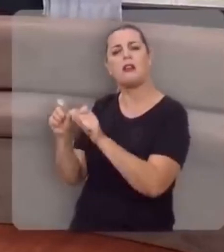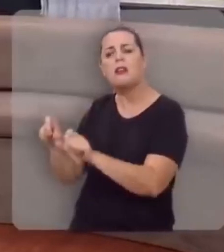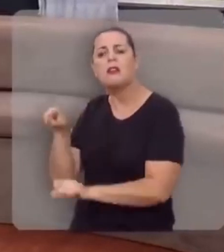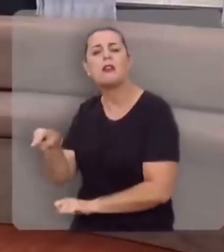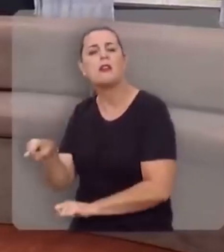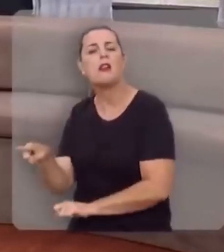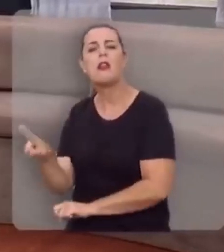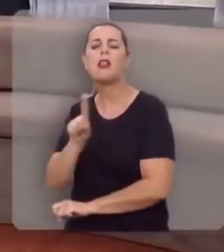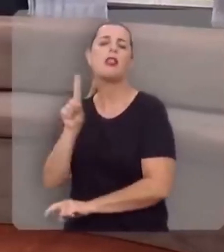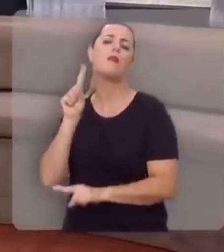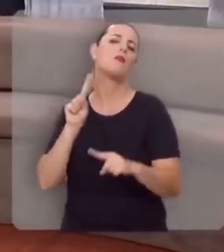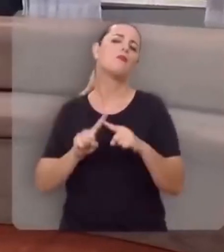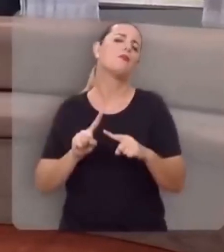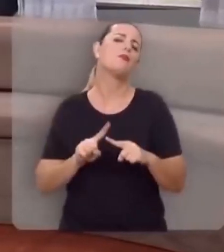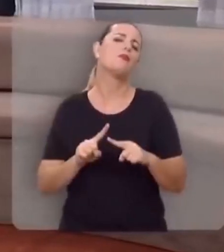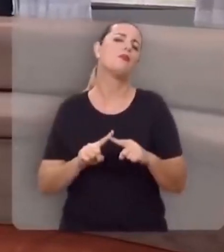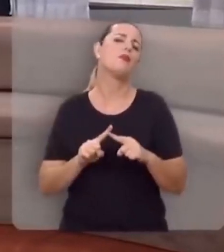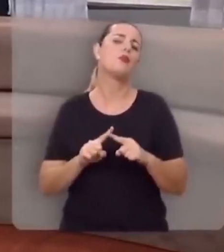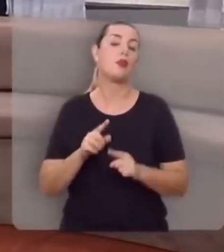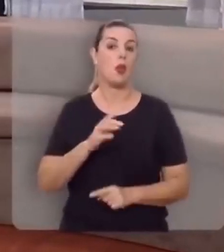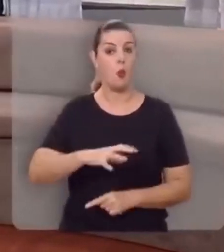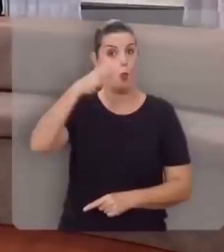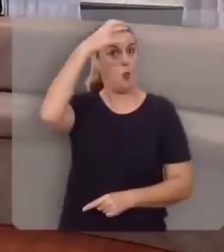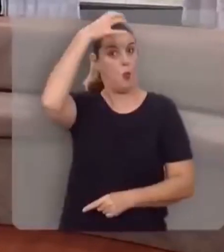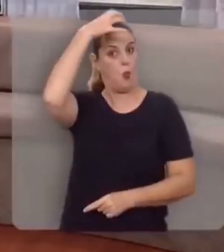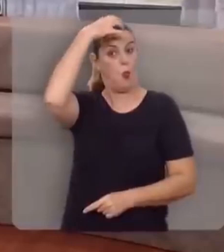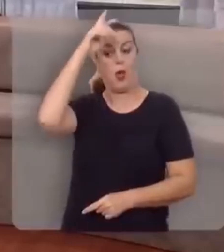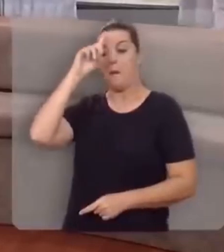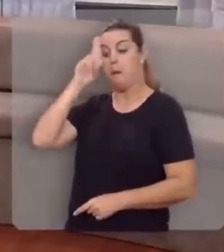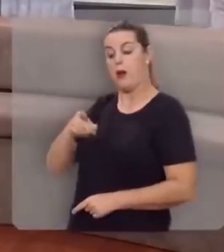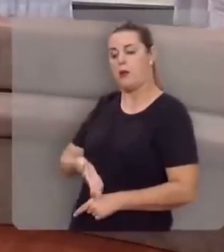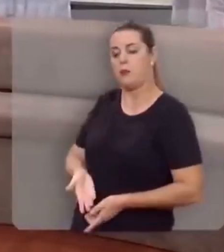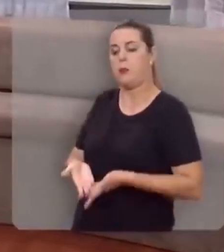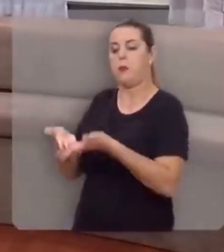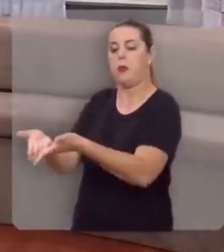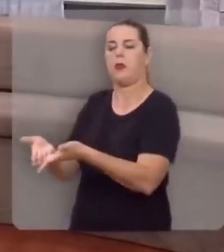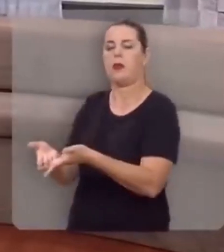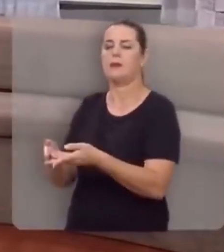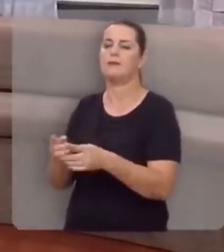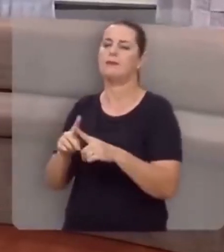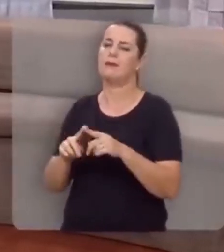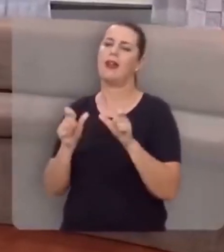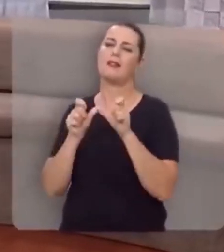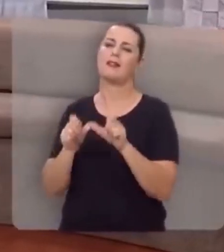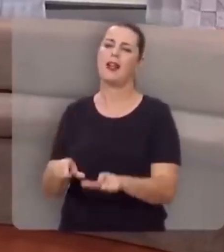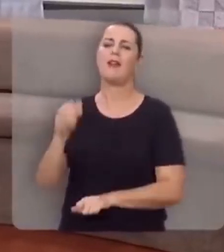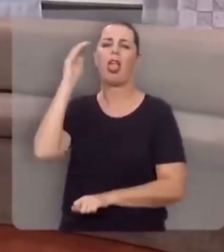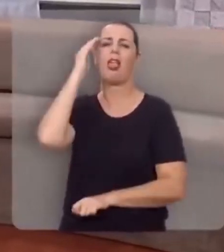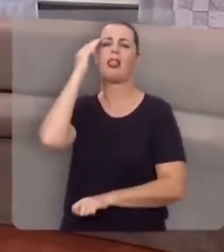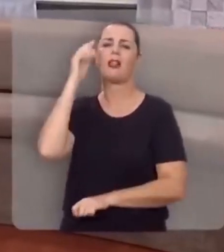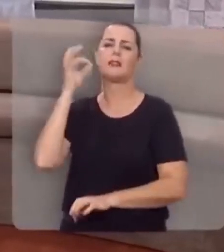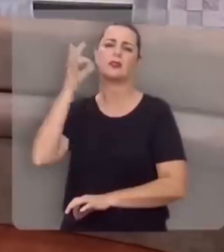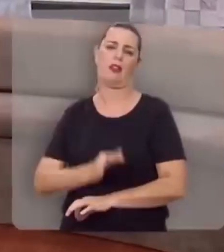está ali, não porque o imperador Domiciano o mandou para lá, mas ele estava ali no